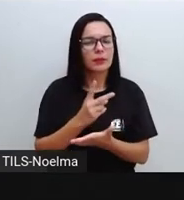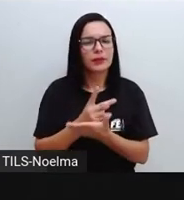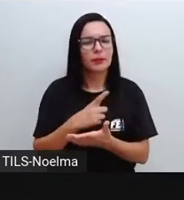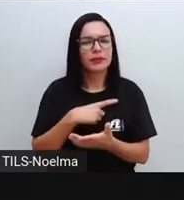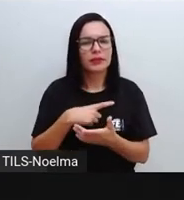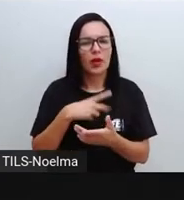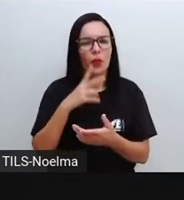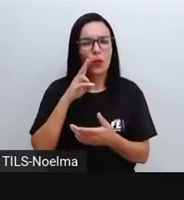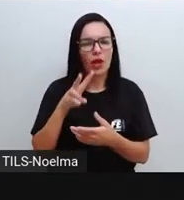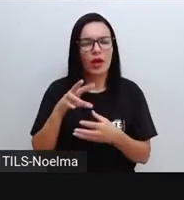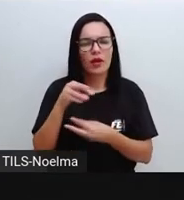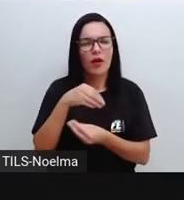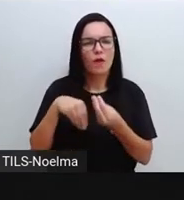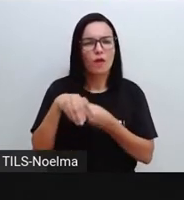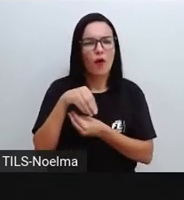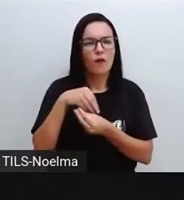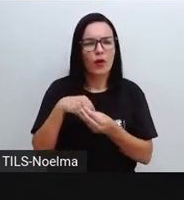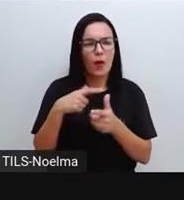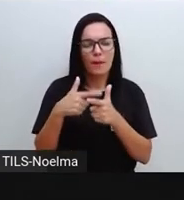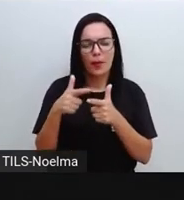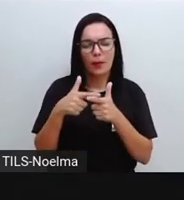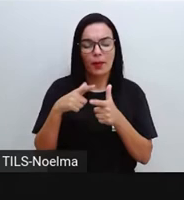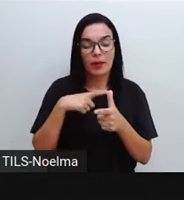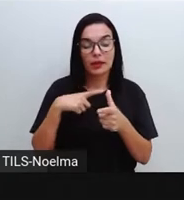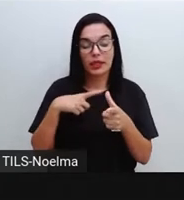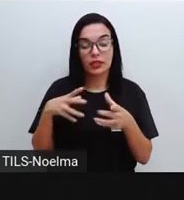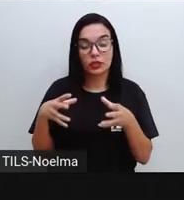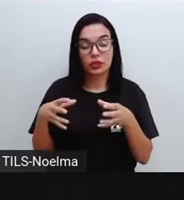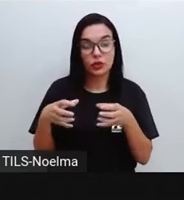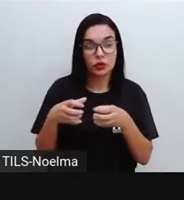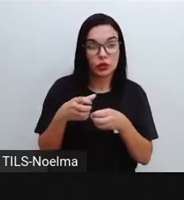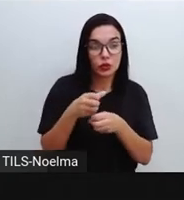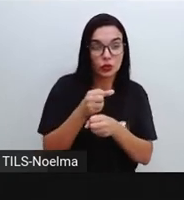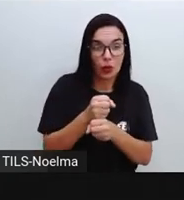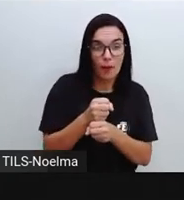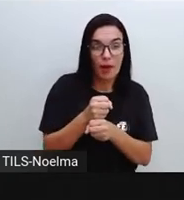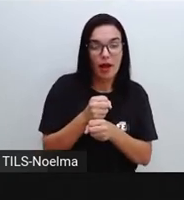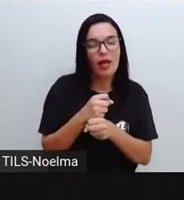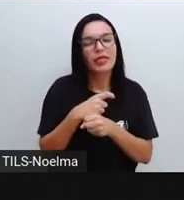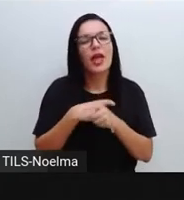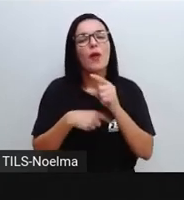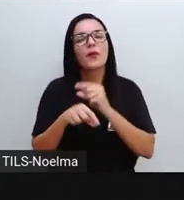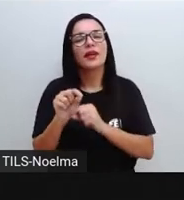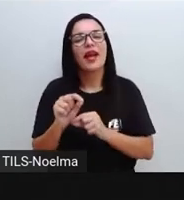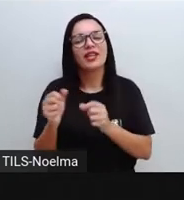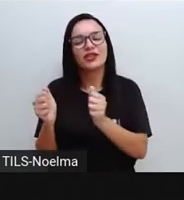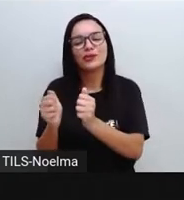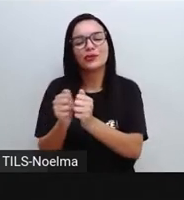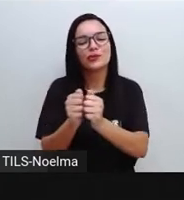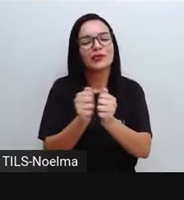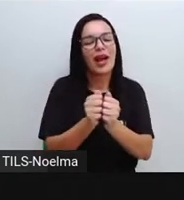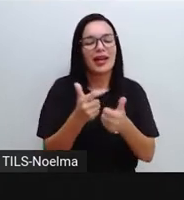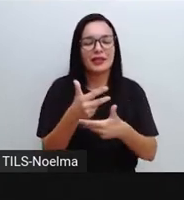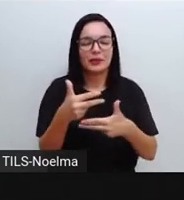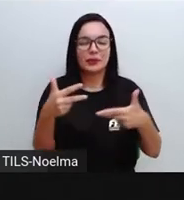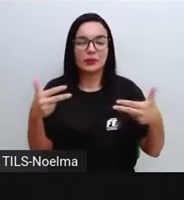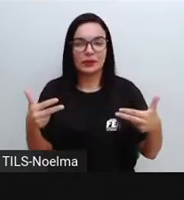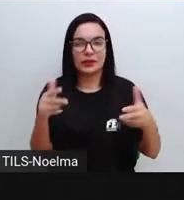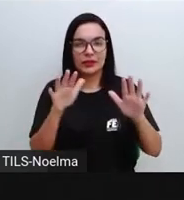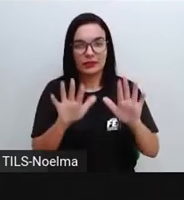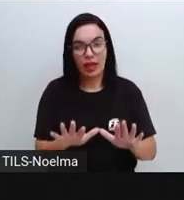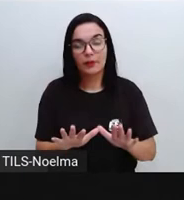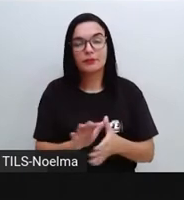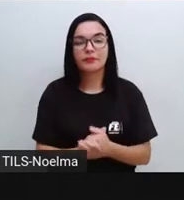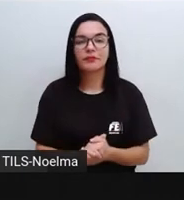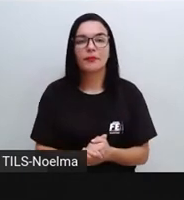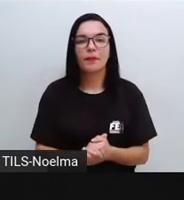vamos juntar ali, tá? Os objetos, o que estiver envolvido ali na história. Nós